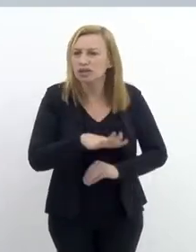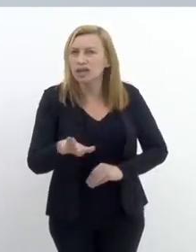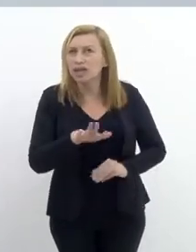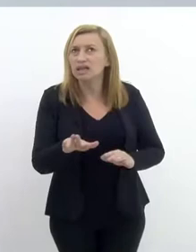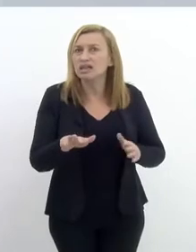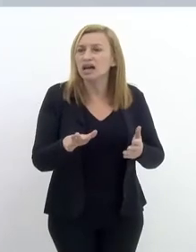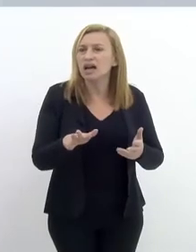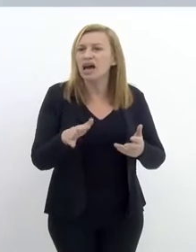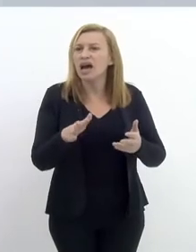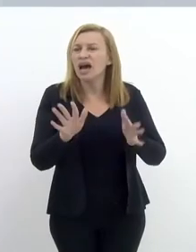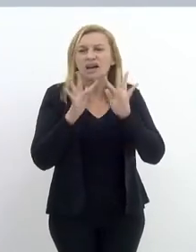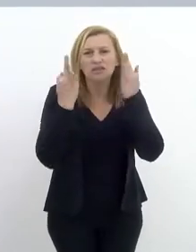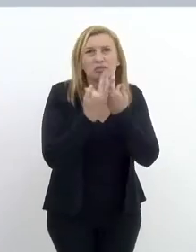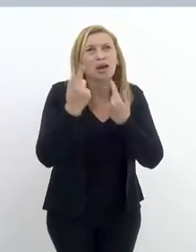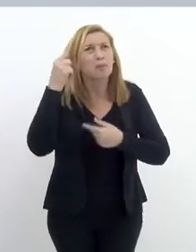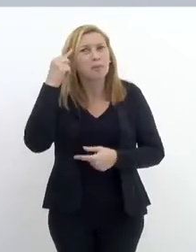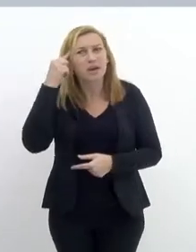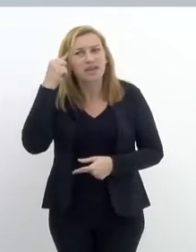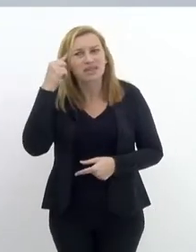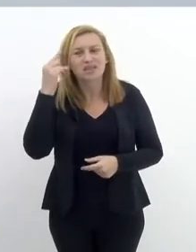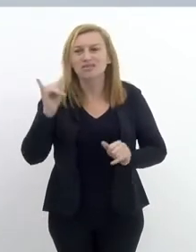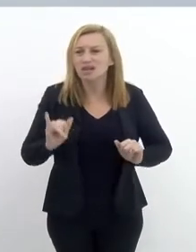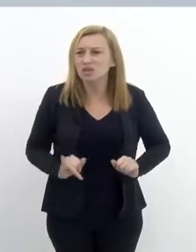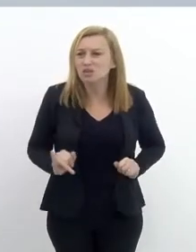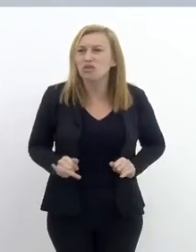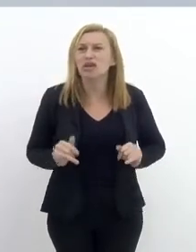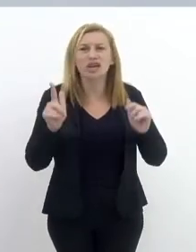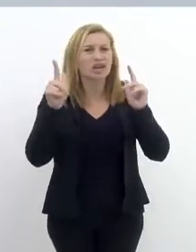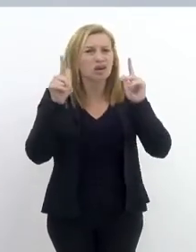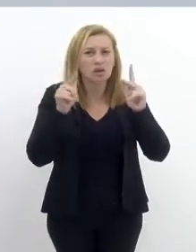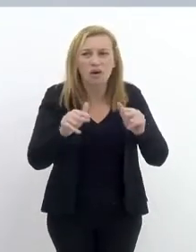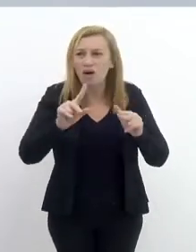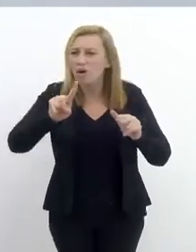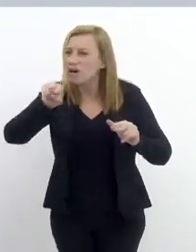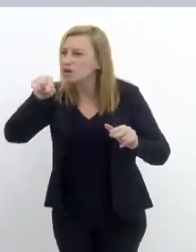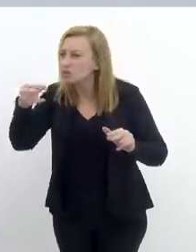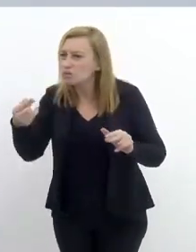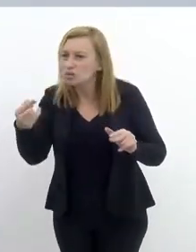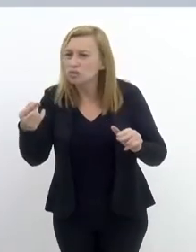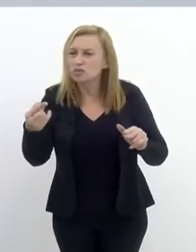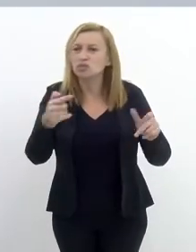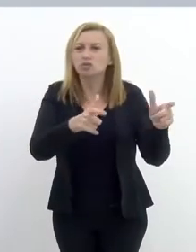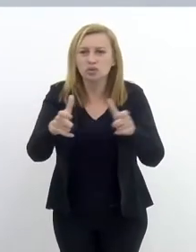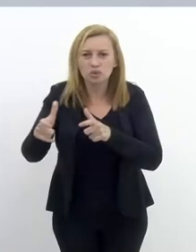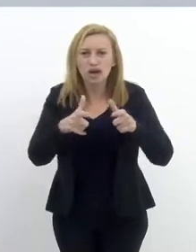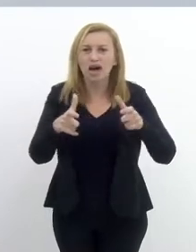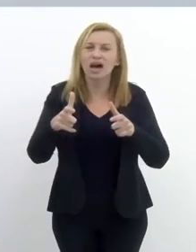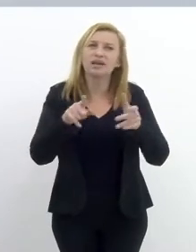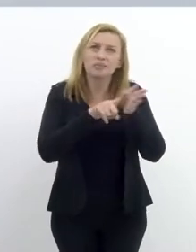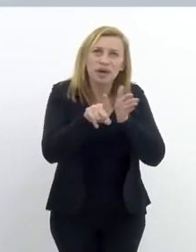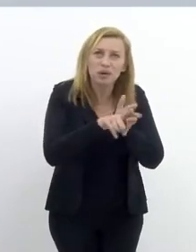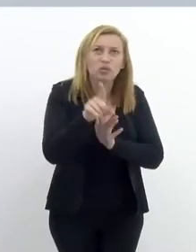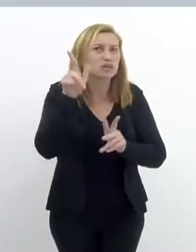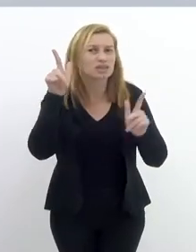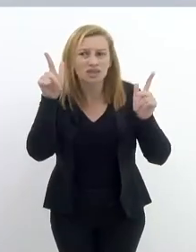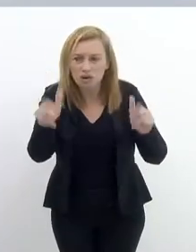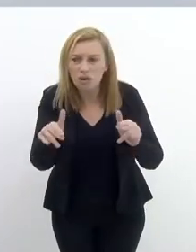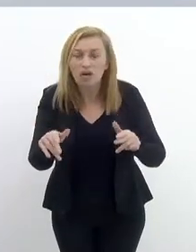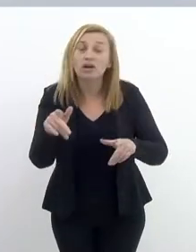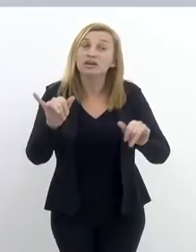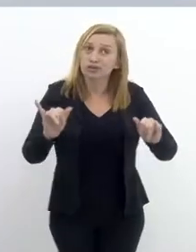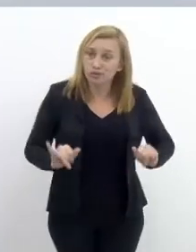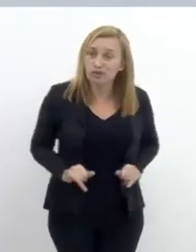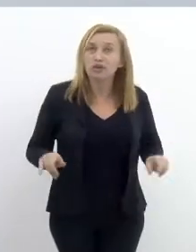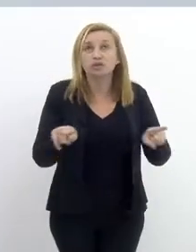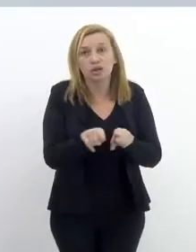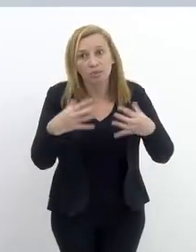E aí, muito que as famílias, às vezes, pensam que elas vão passar pela mesma situação, num outro local, das mesmas perguntas, e isso é